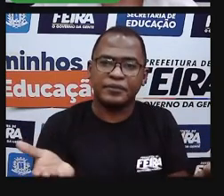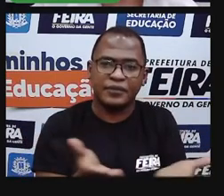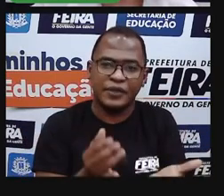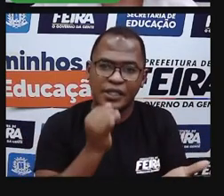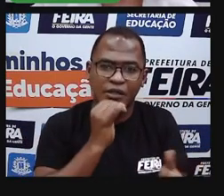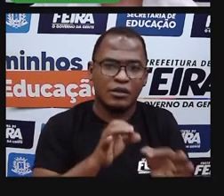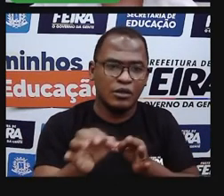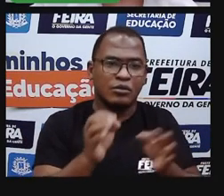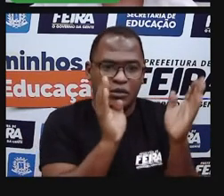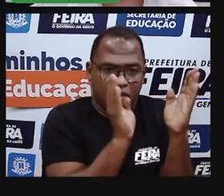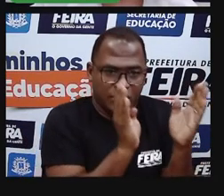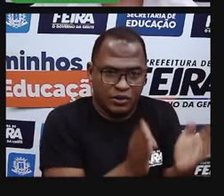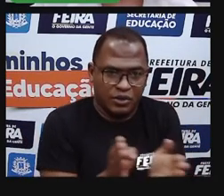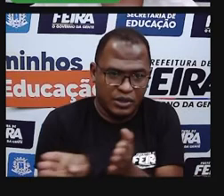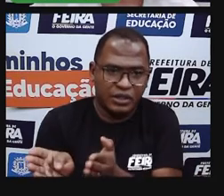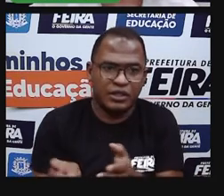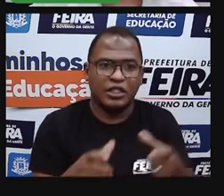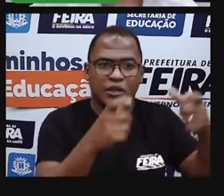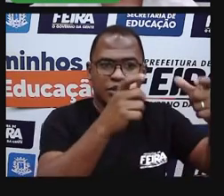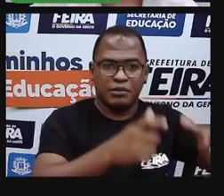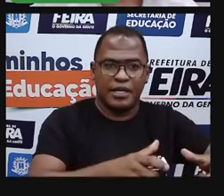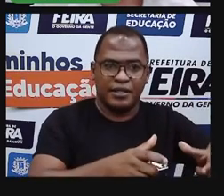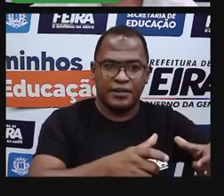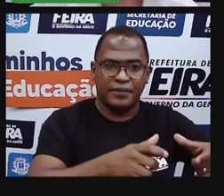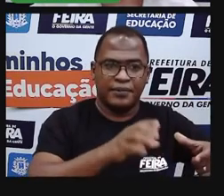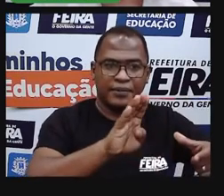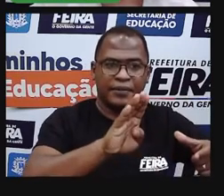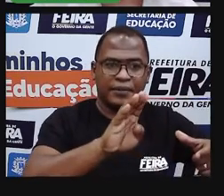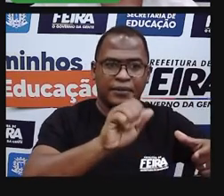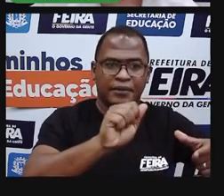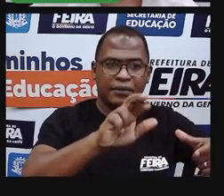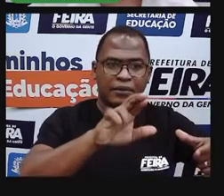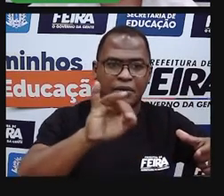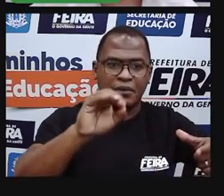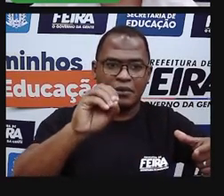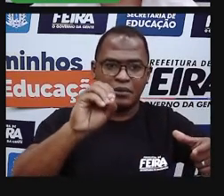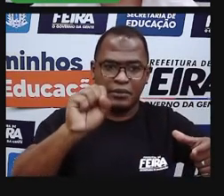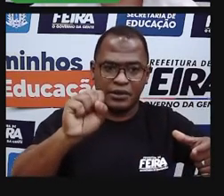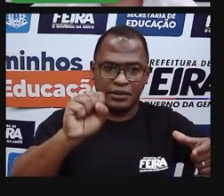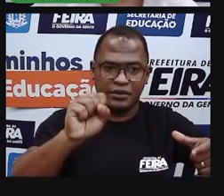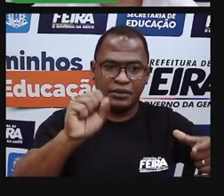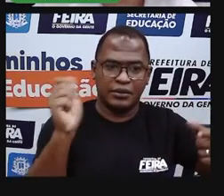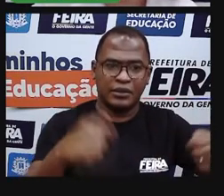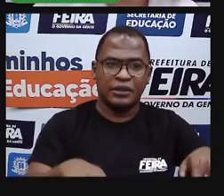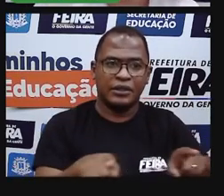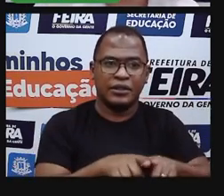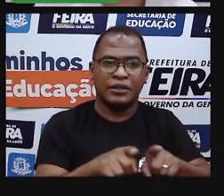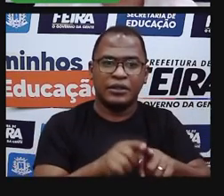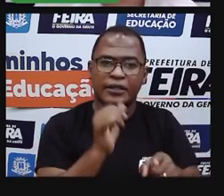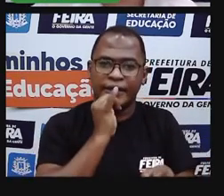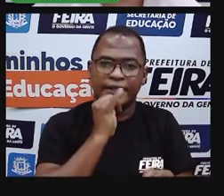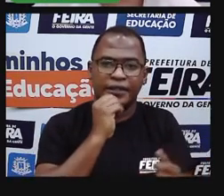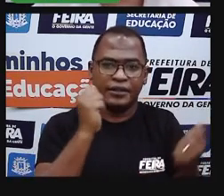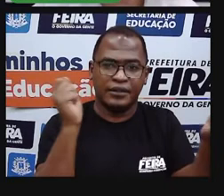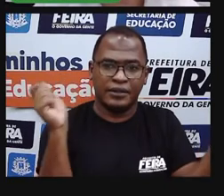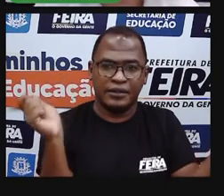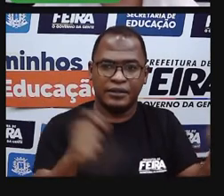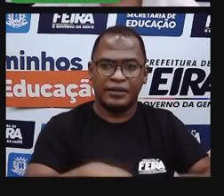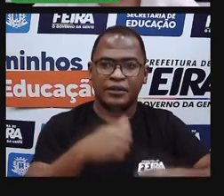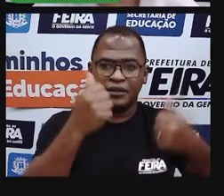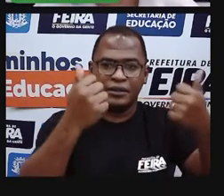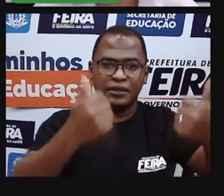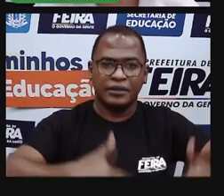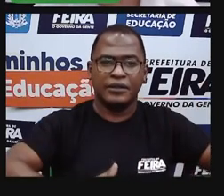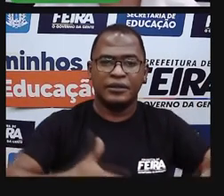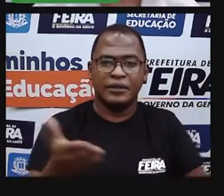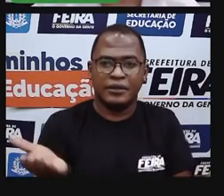se organiza esses bairros. De forma geral, os bairros podem ser constituídos por ruas, casas, edifícios,